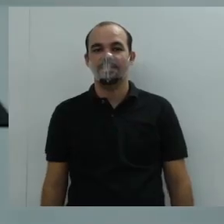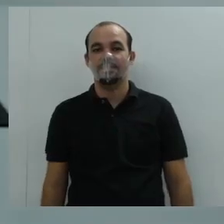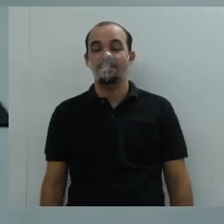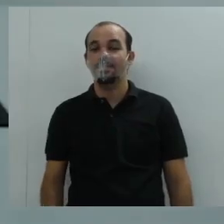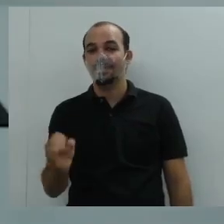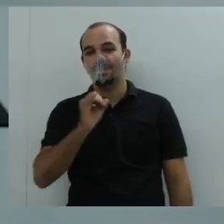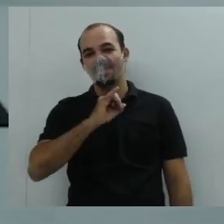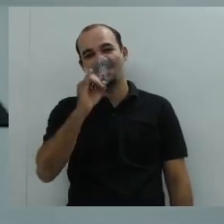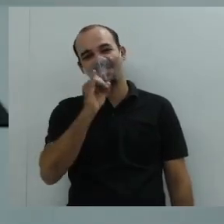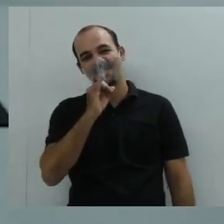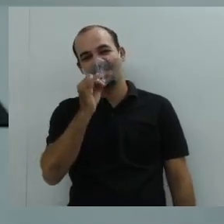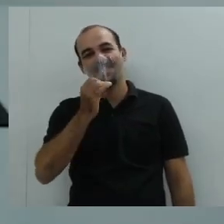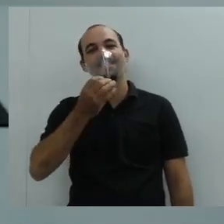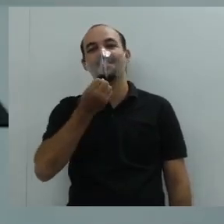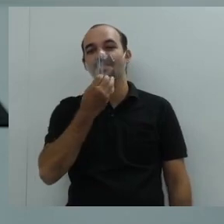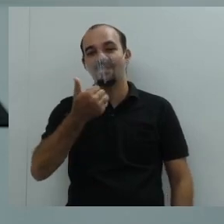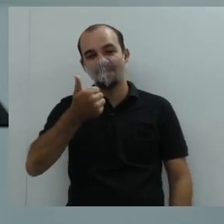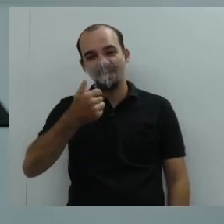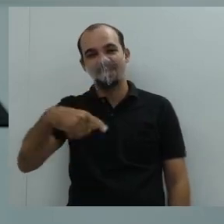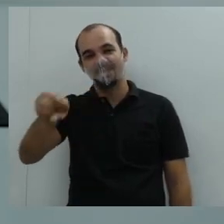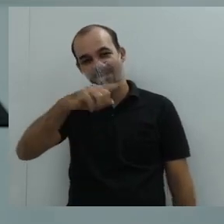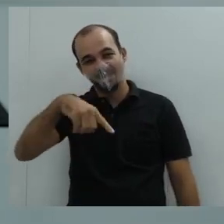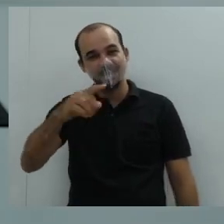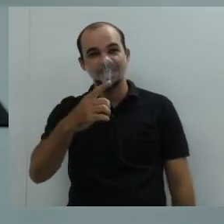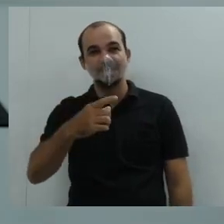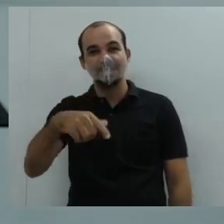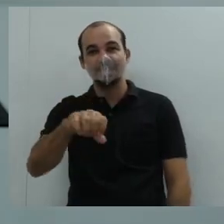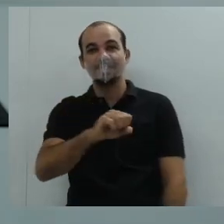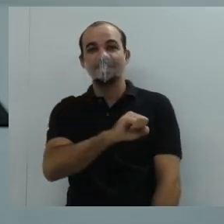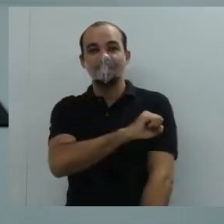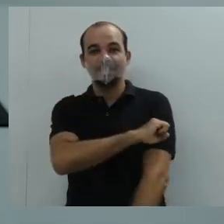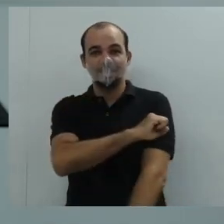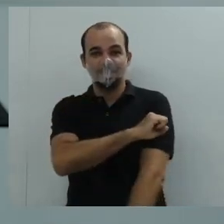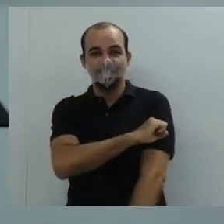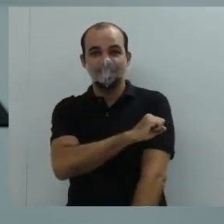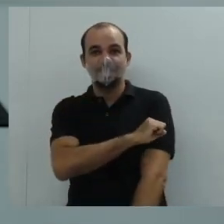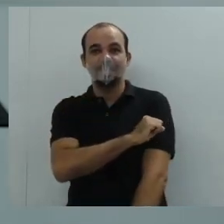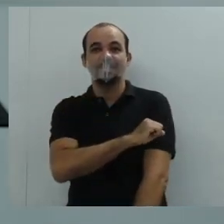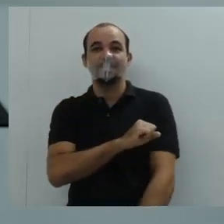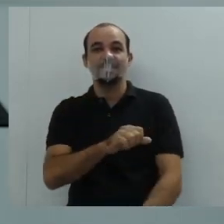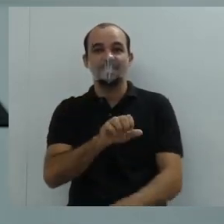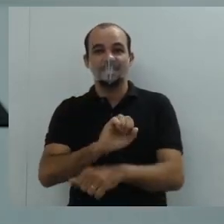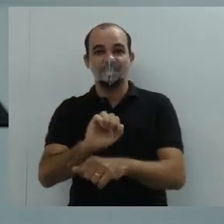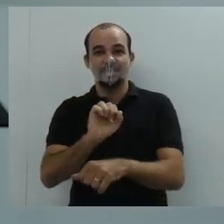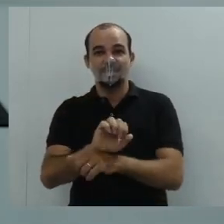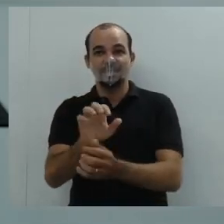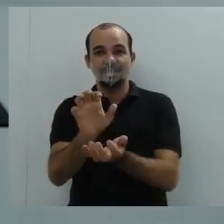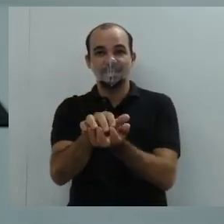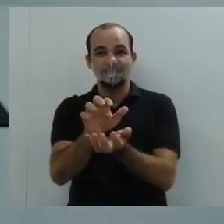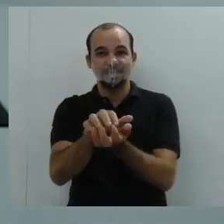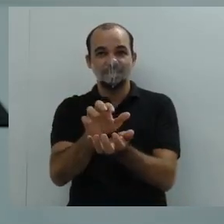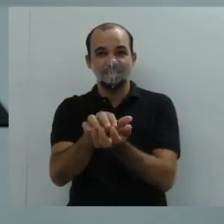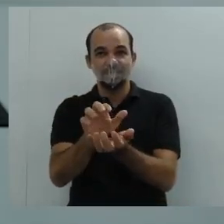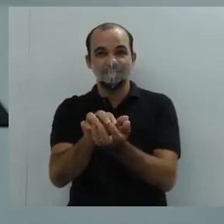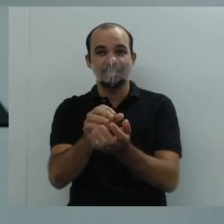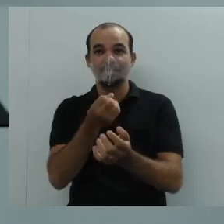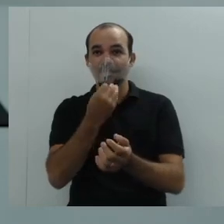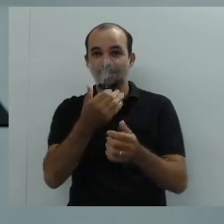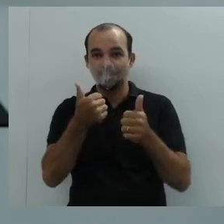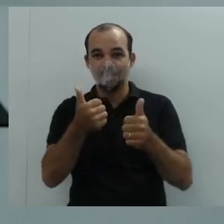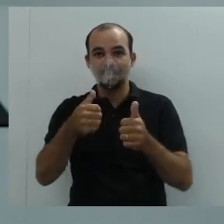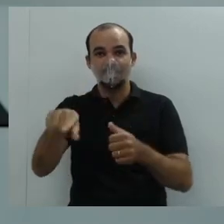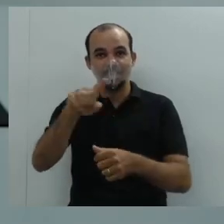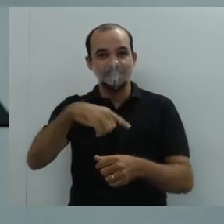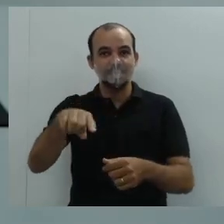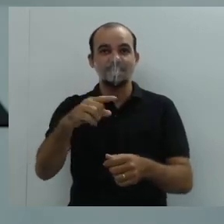Olá aluno, olá aluna do oitavo ano do estado de Pernambuco. Tudo bem com vocês? Espero que sim.